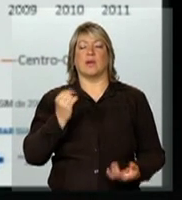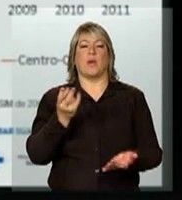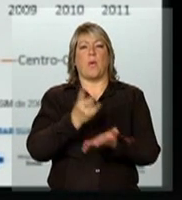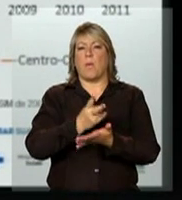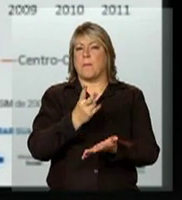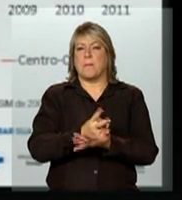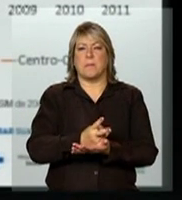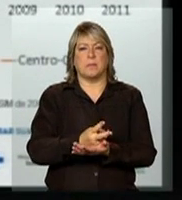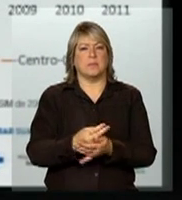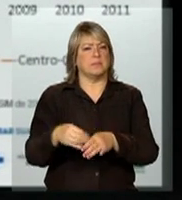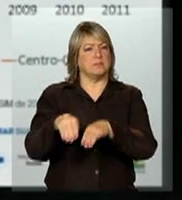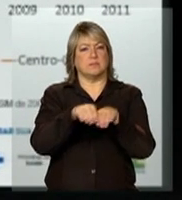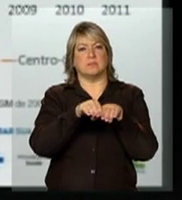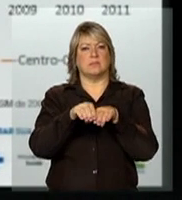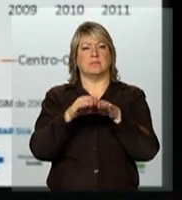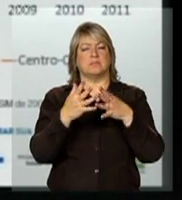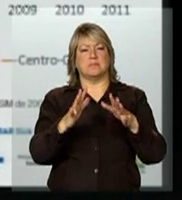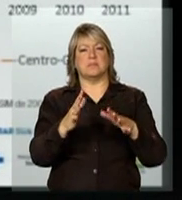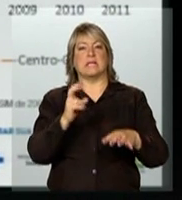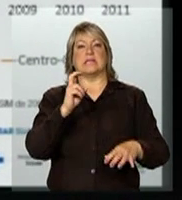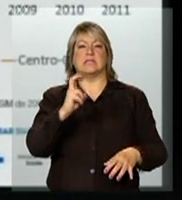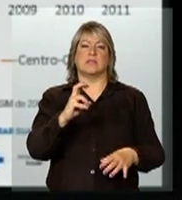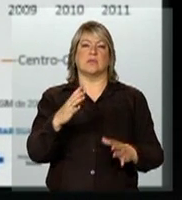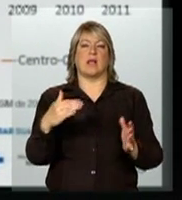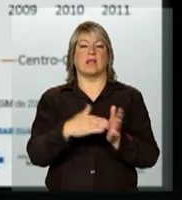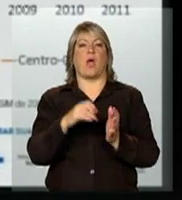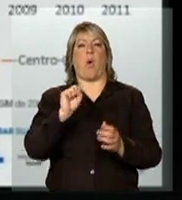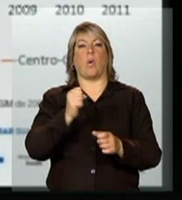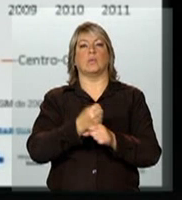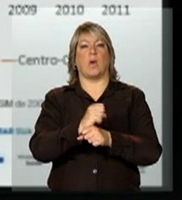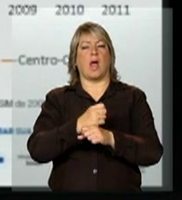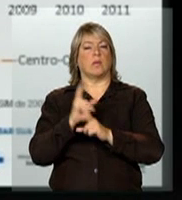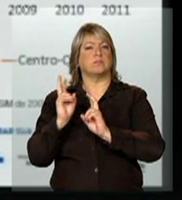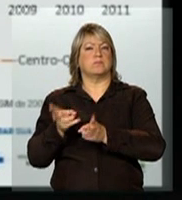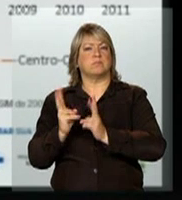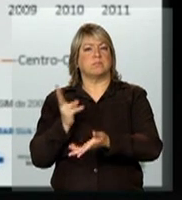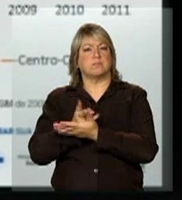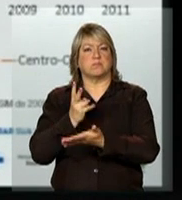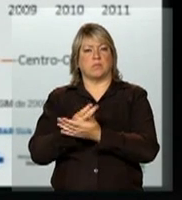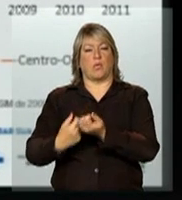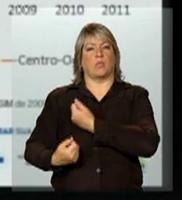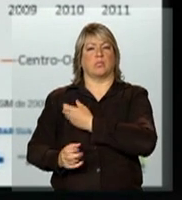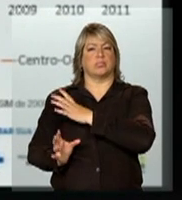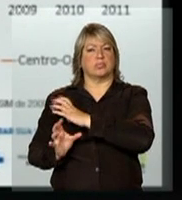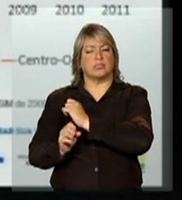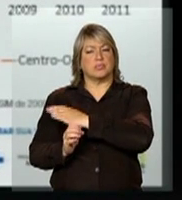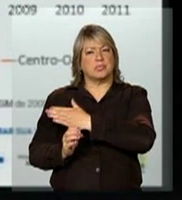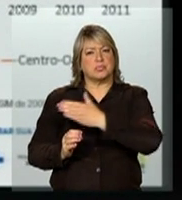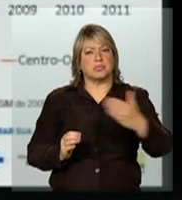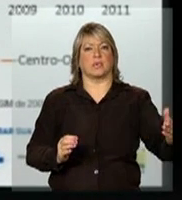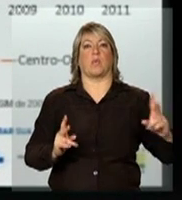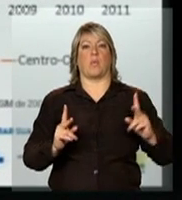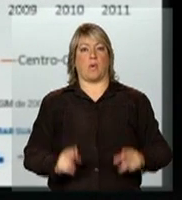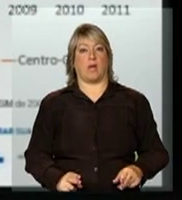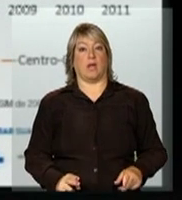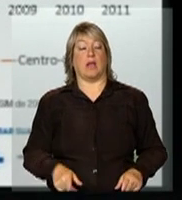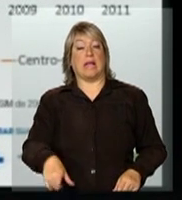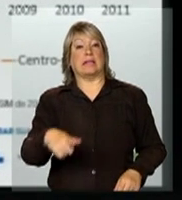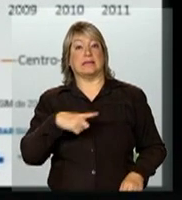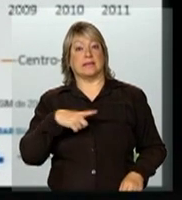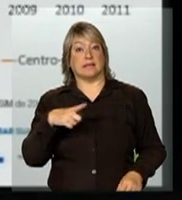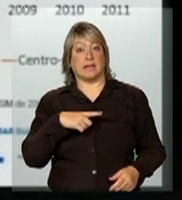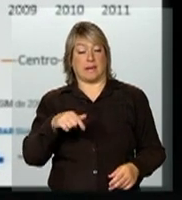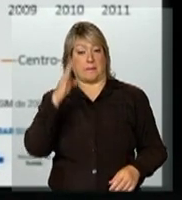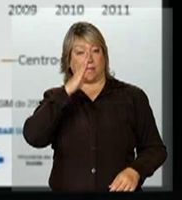patamares ao longo dos últimos cinco, oito anos, a gente ainda tem algumas regiões do Brasil que têm uma tendência de crescimento,